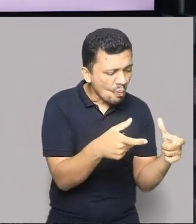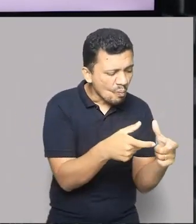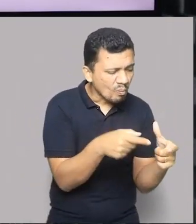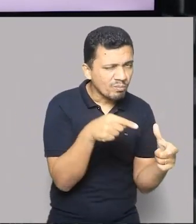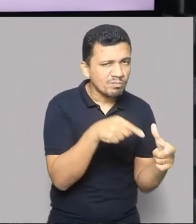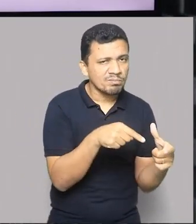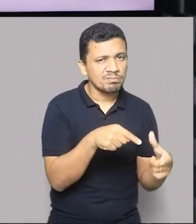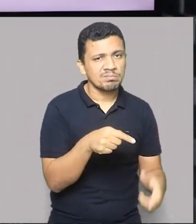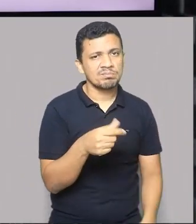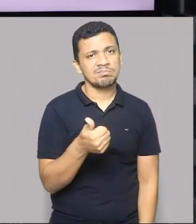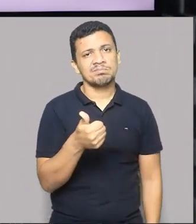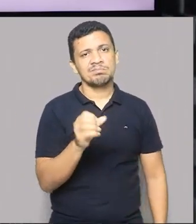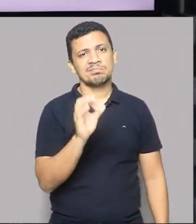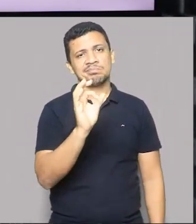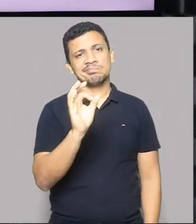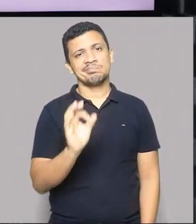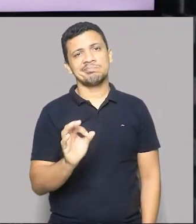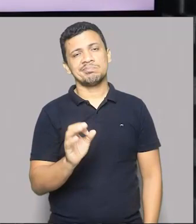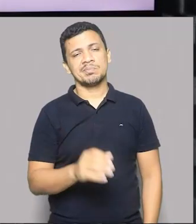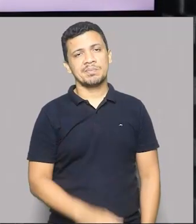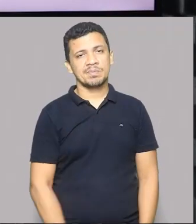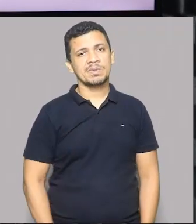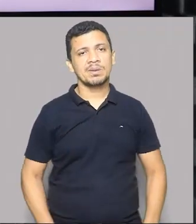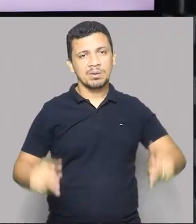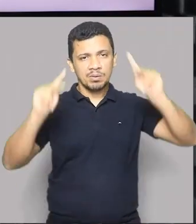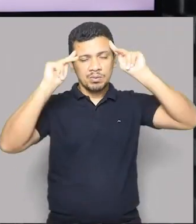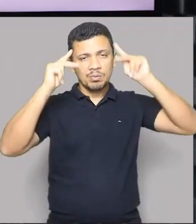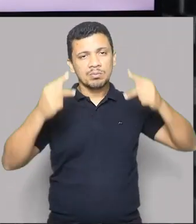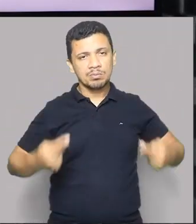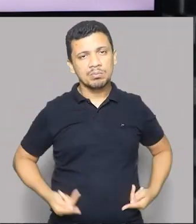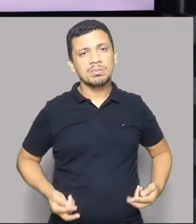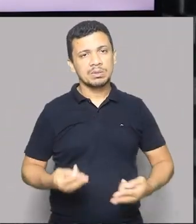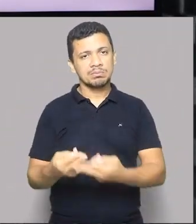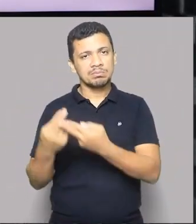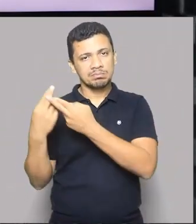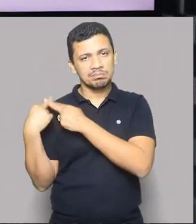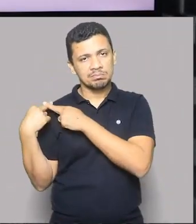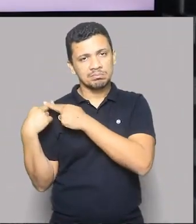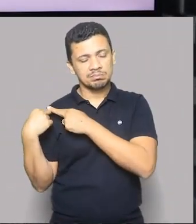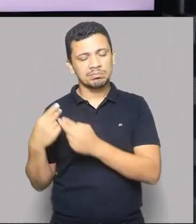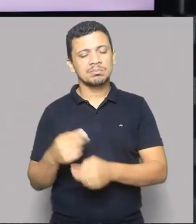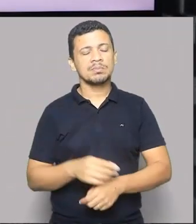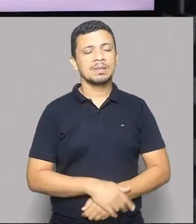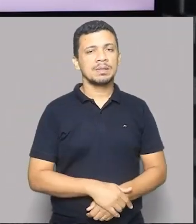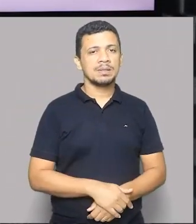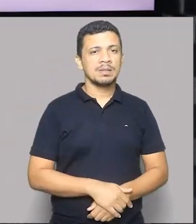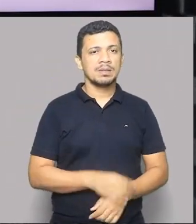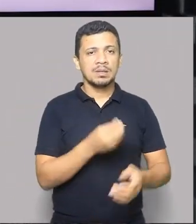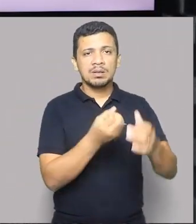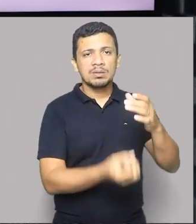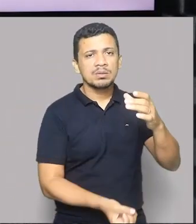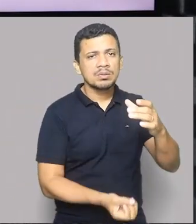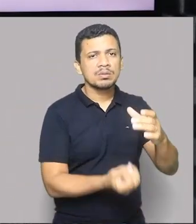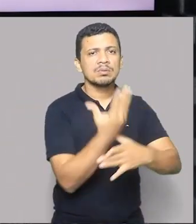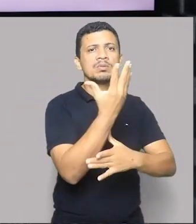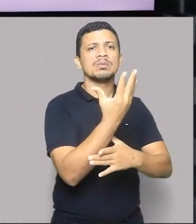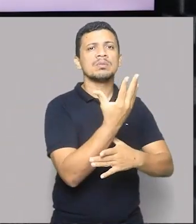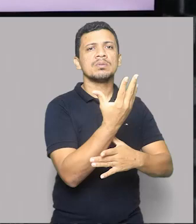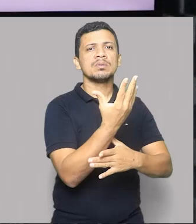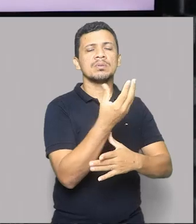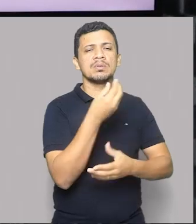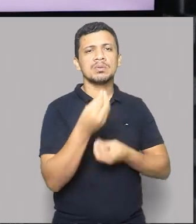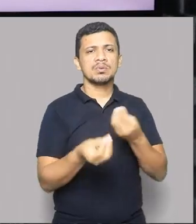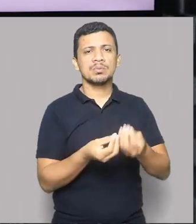porcentagem. O homem contribuiu, não foi algo natural. Na sua origem, na sua gênese,